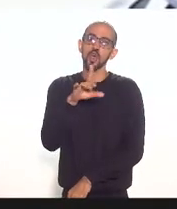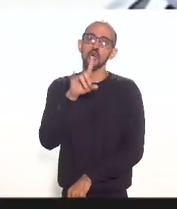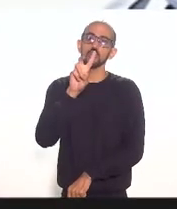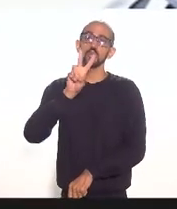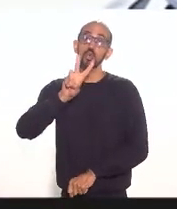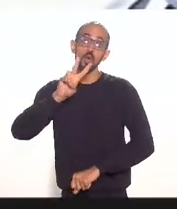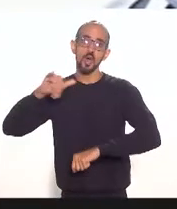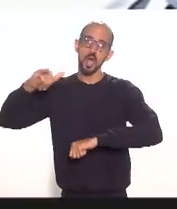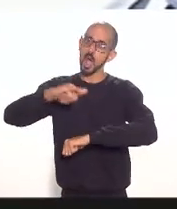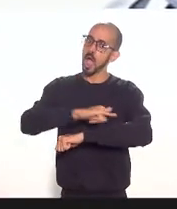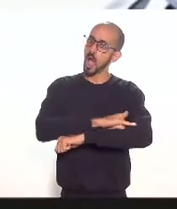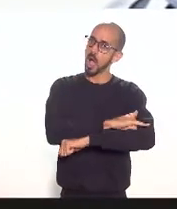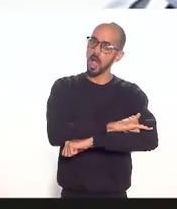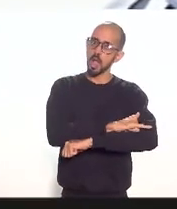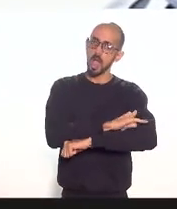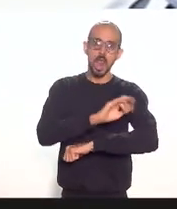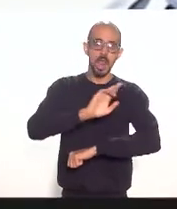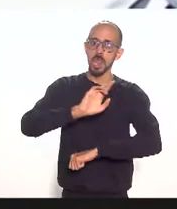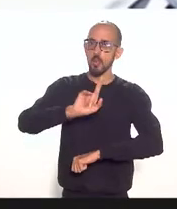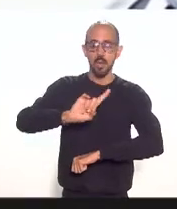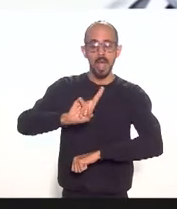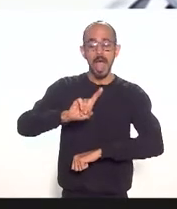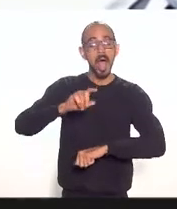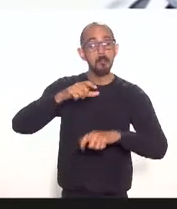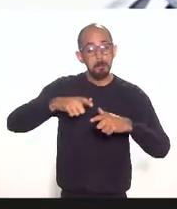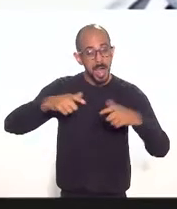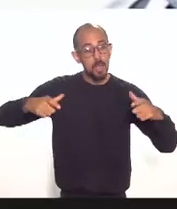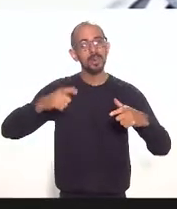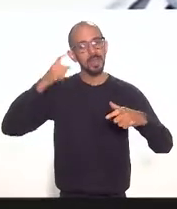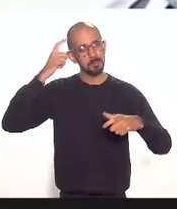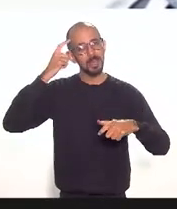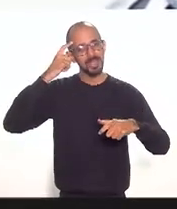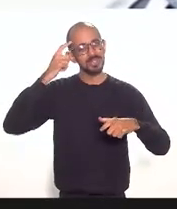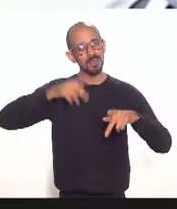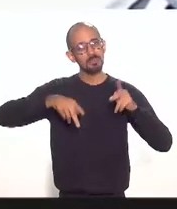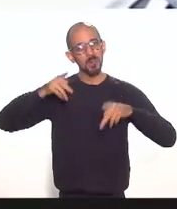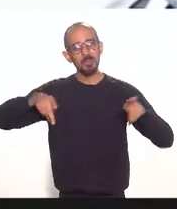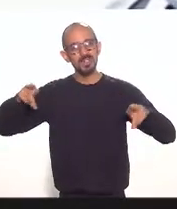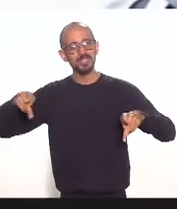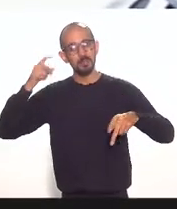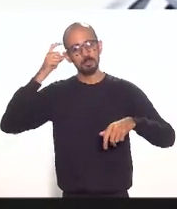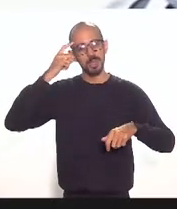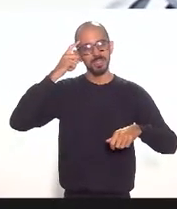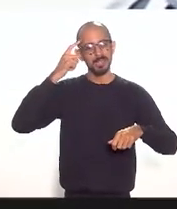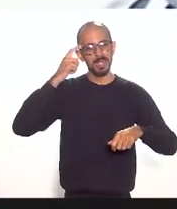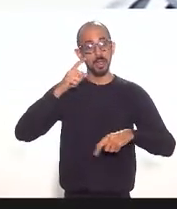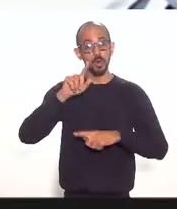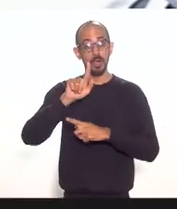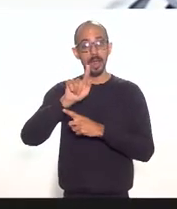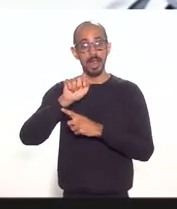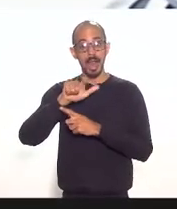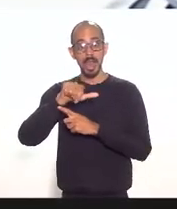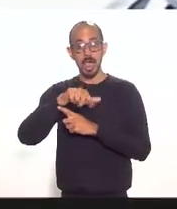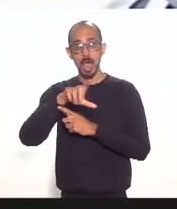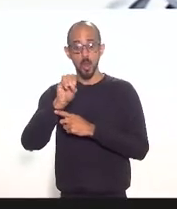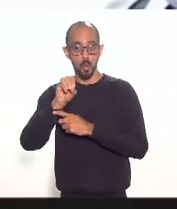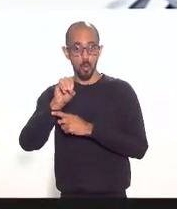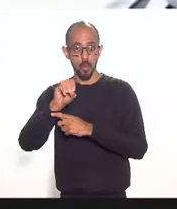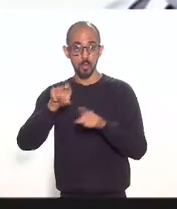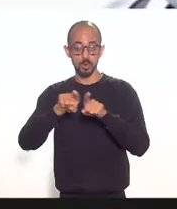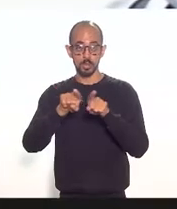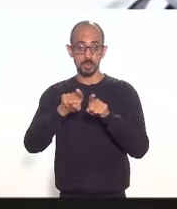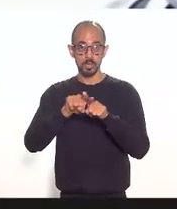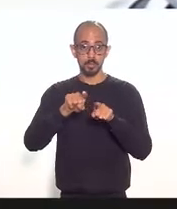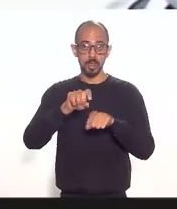com a maioria da população, imagina, o Galeão e o Santos Dumont. Quem mora na Barra sabe que também tem o de